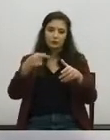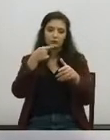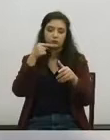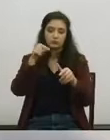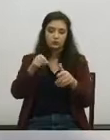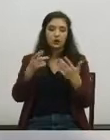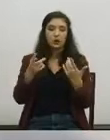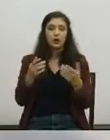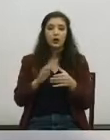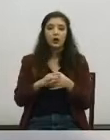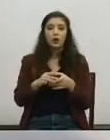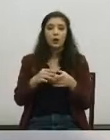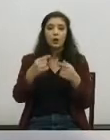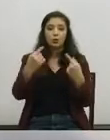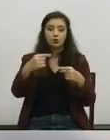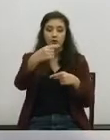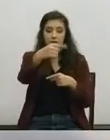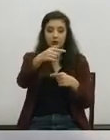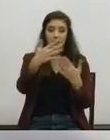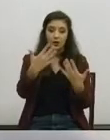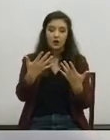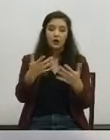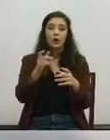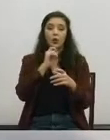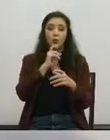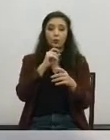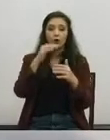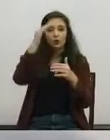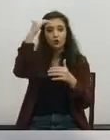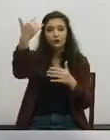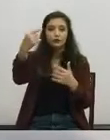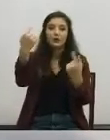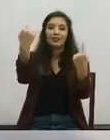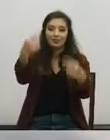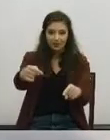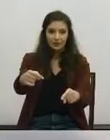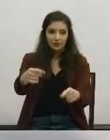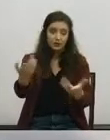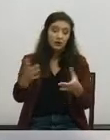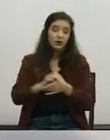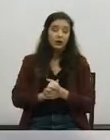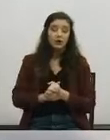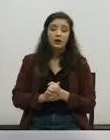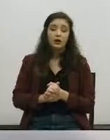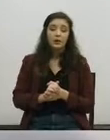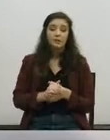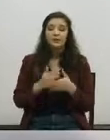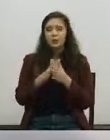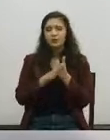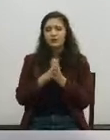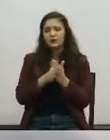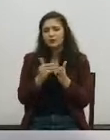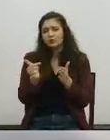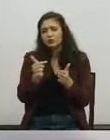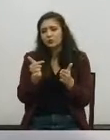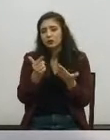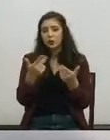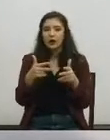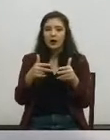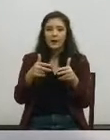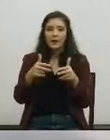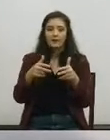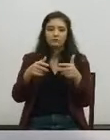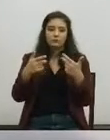Isto é o que nós temos hoje e isto é o que nós podemos vir a ter. Ou seja, aproveitar pelo menos cada paragem de